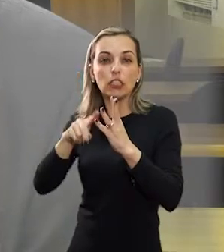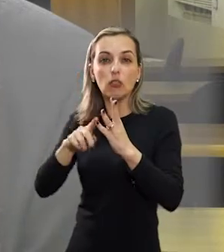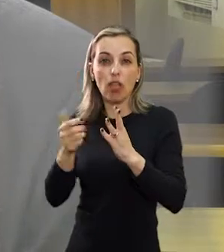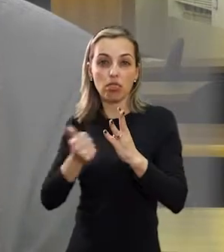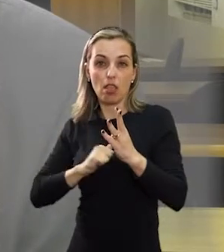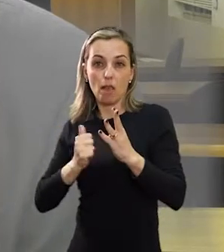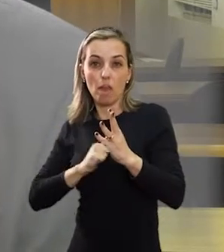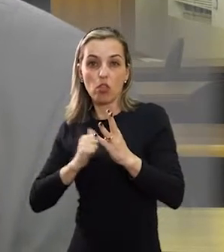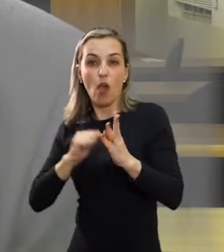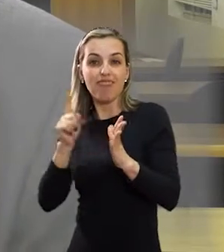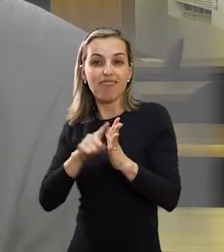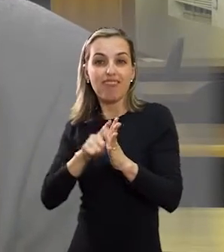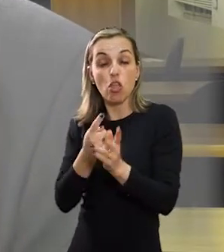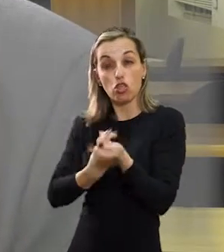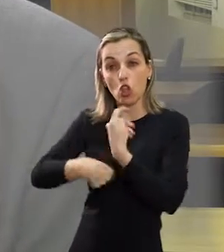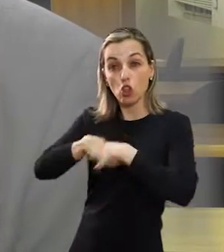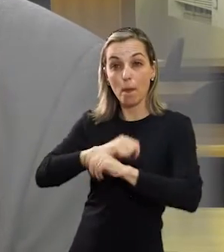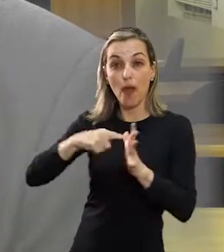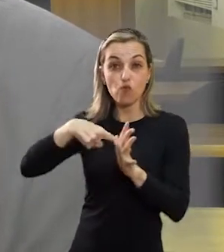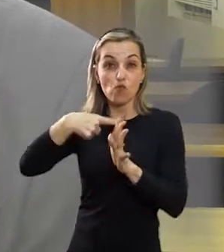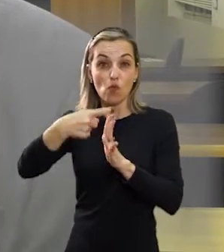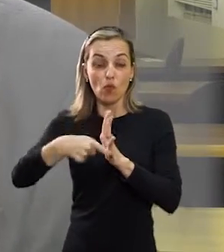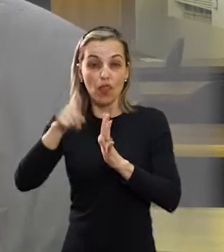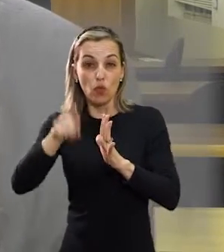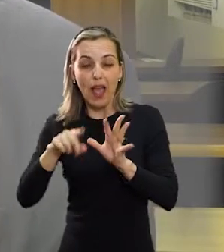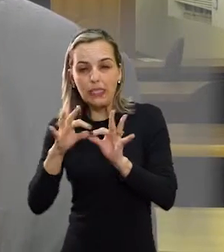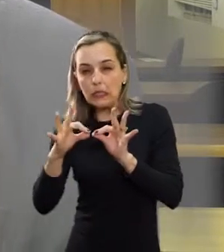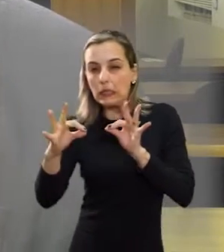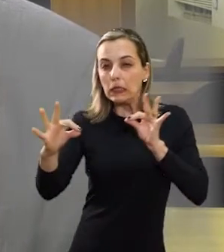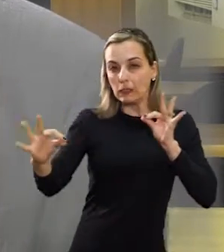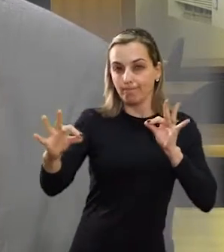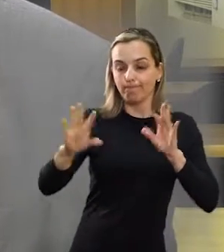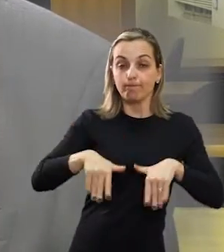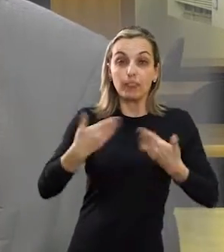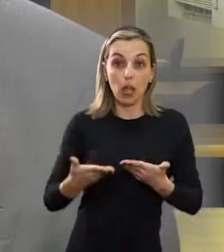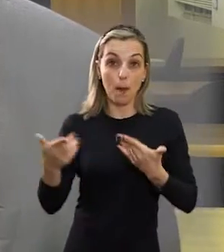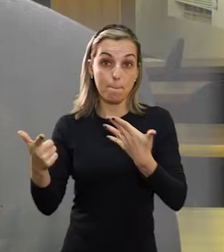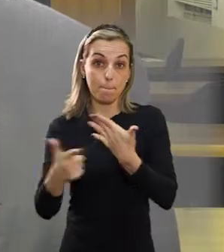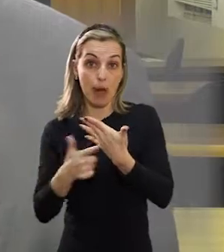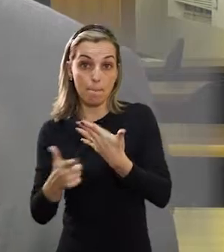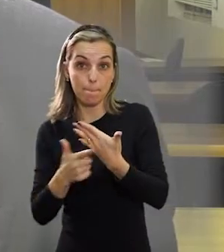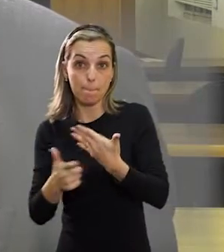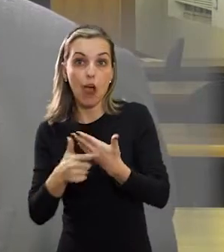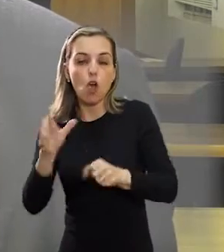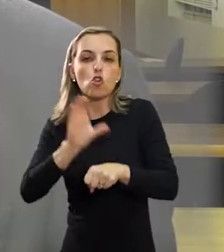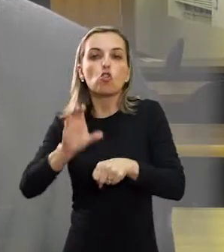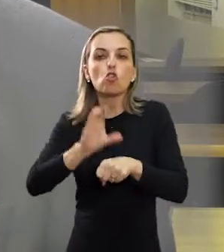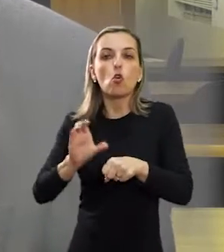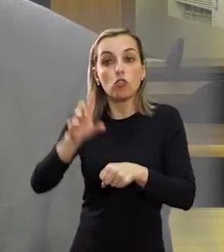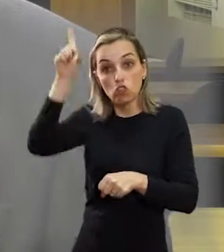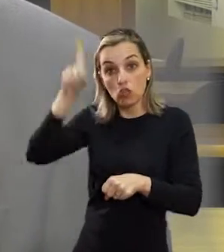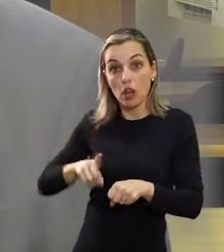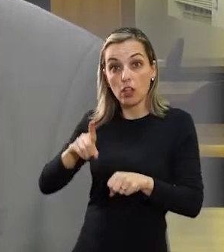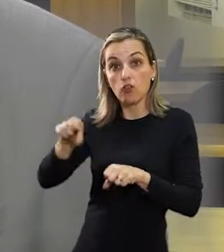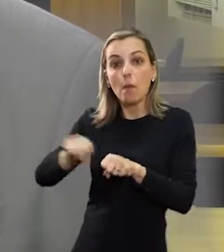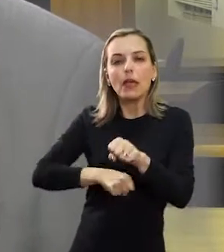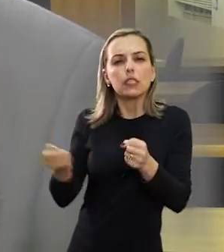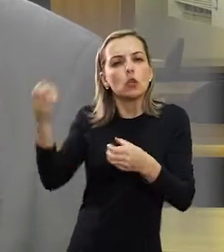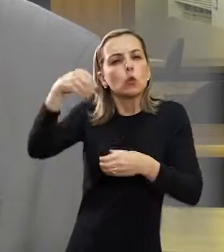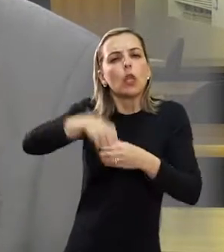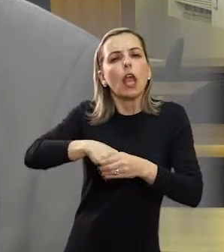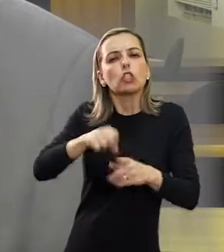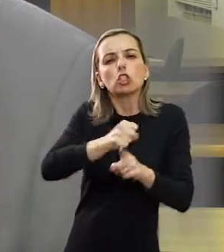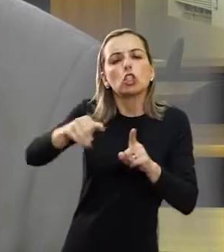história, da antropologia, da economia. Então nós precisamos, na formação e nos debates com a sociedade,